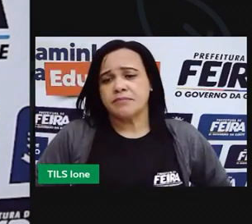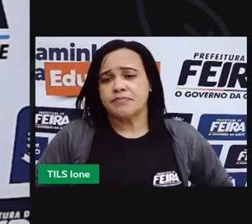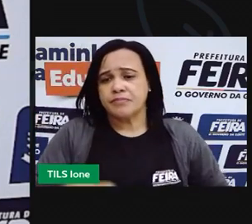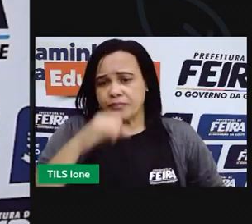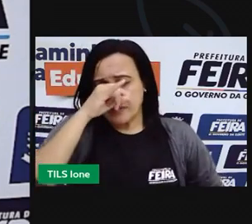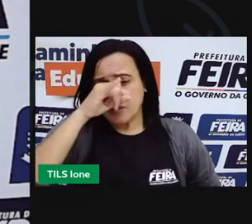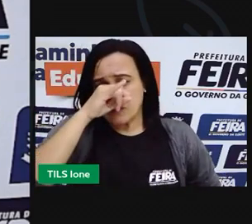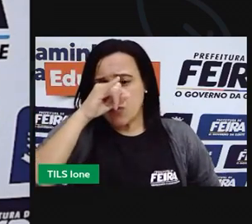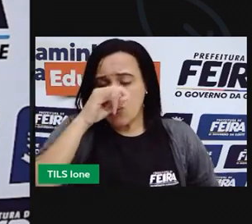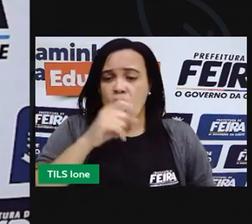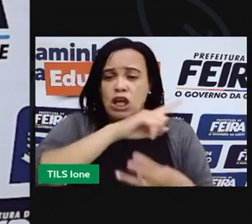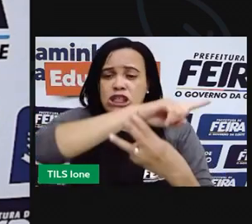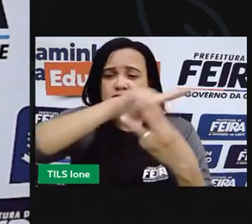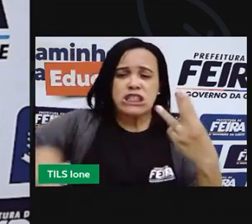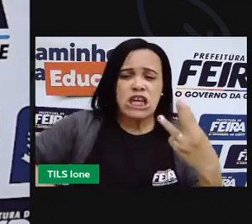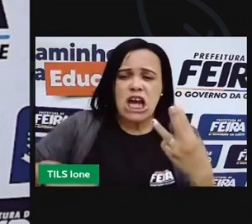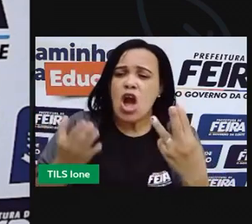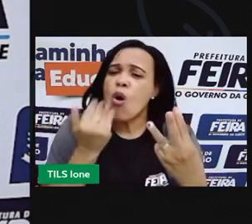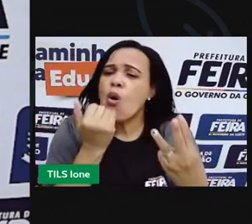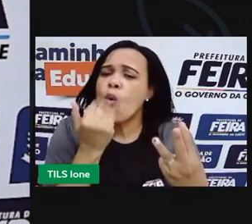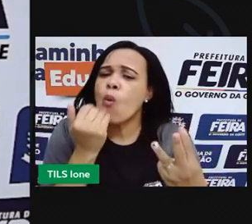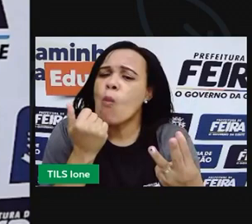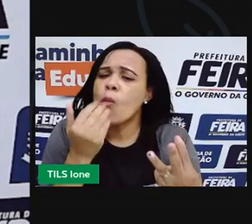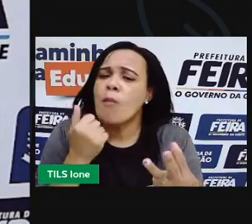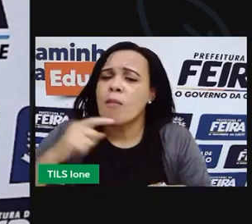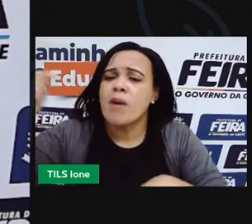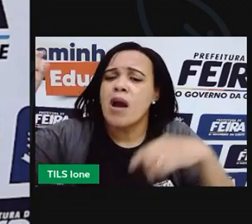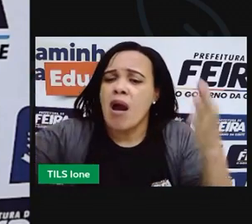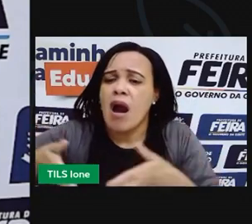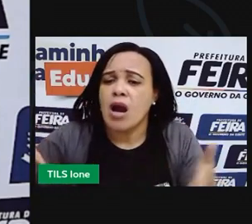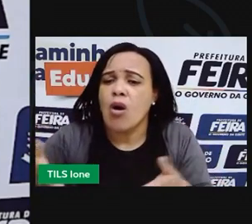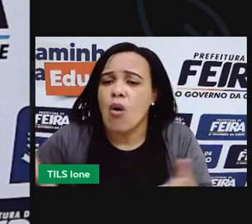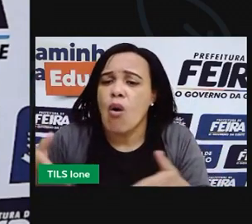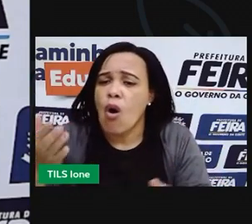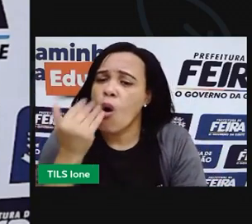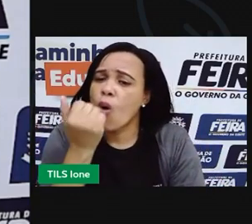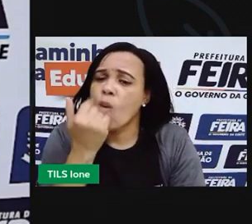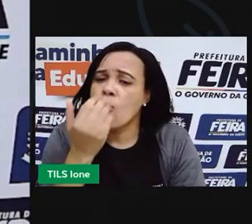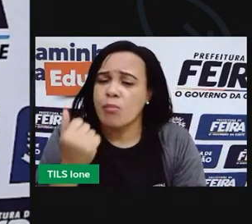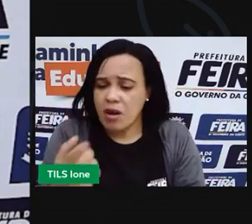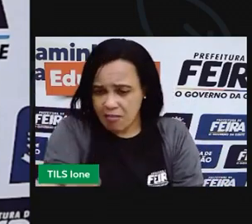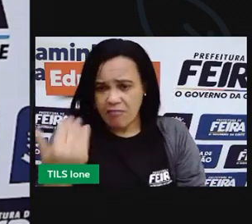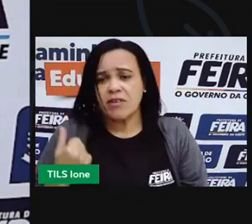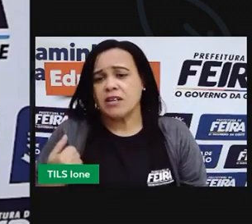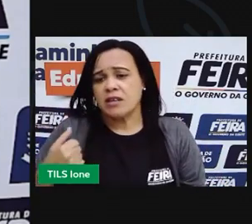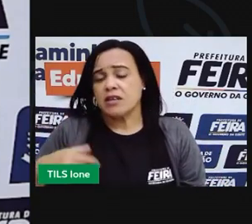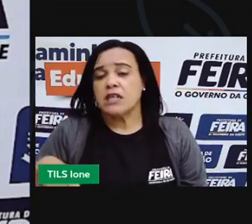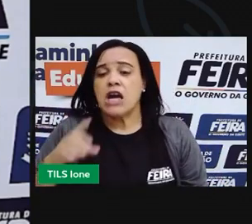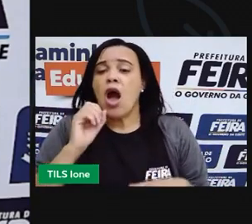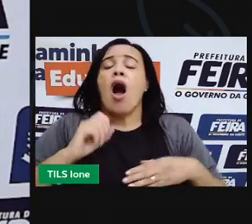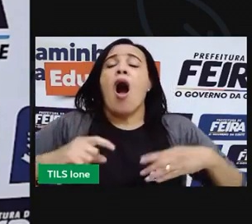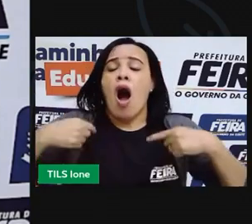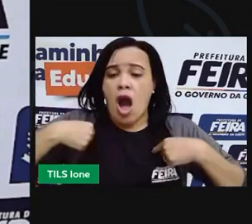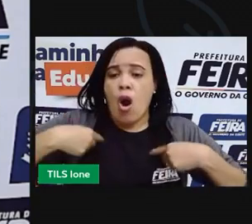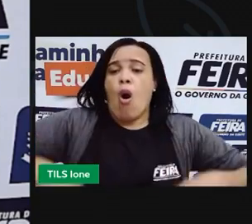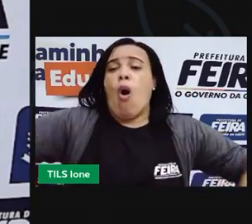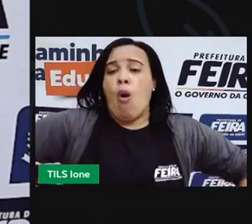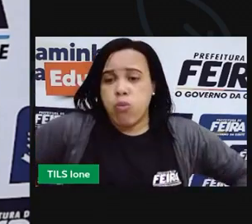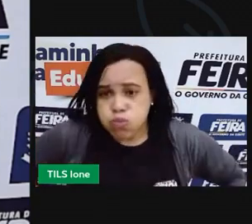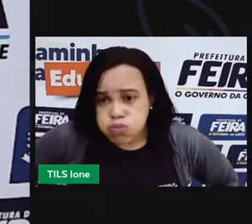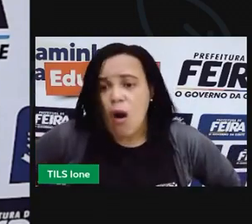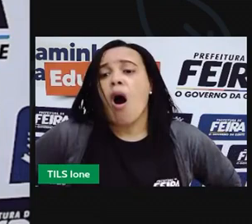Porquinhos, eu vou comer todos vocês. Saiam daí. Se não, eu vou soprar até a casa cair.